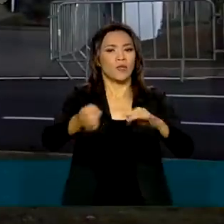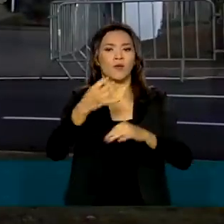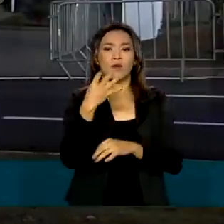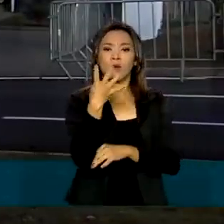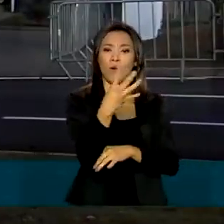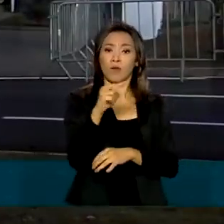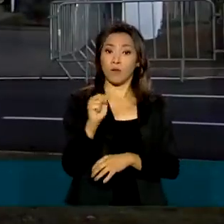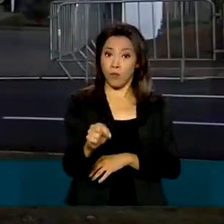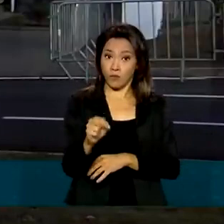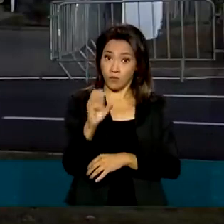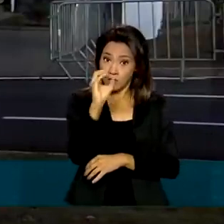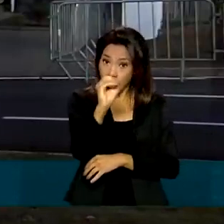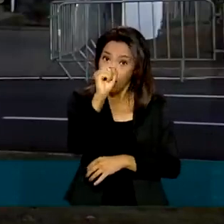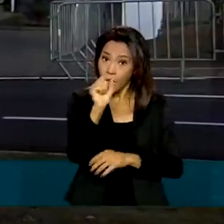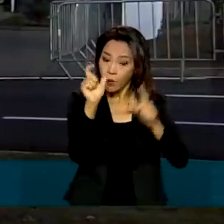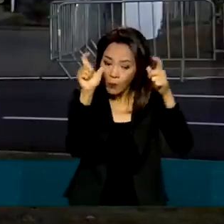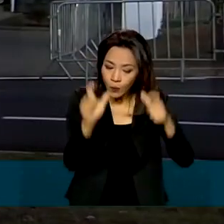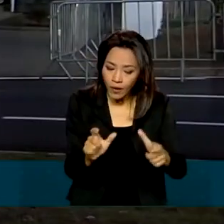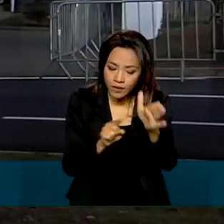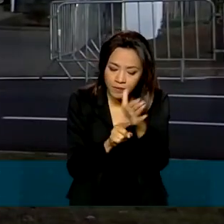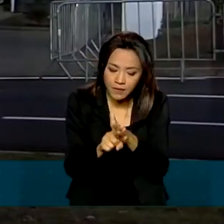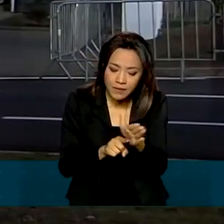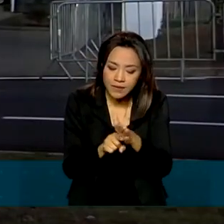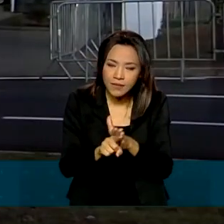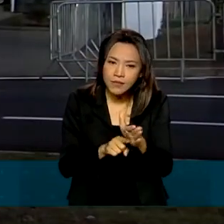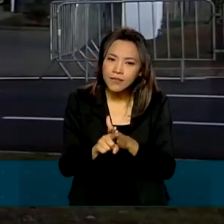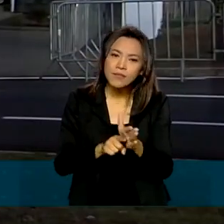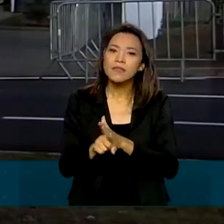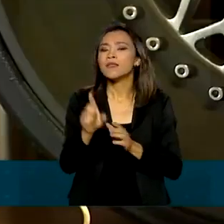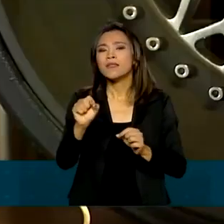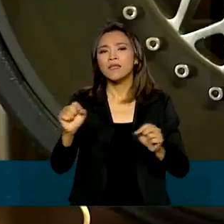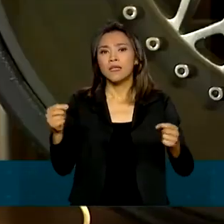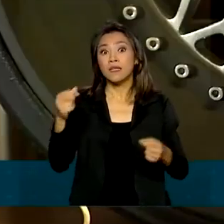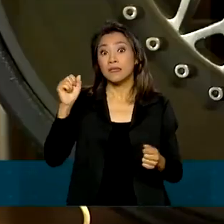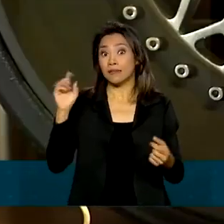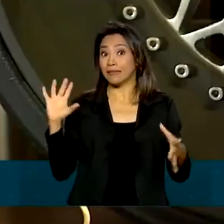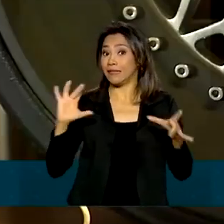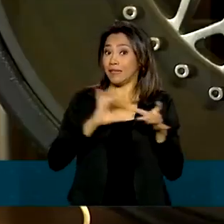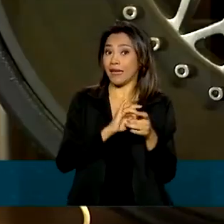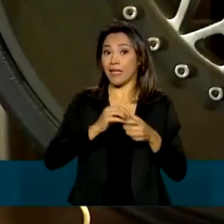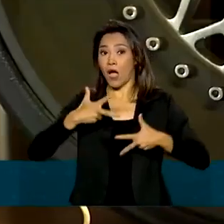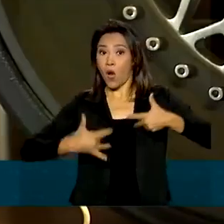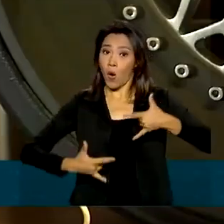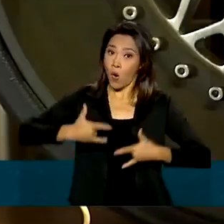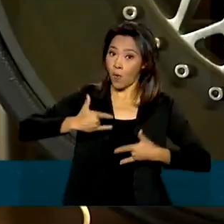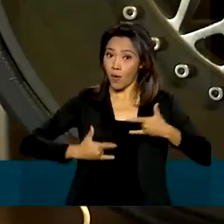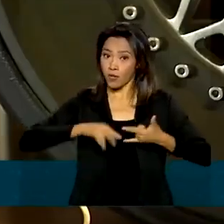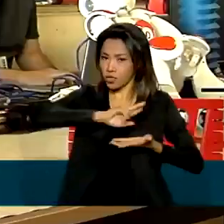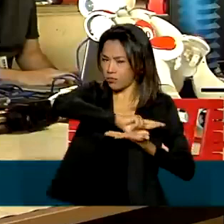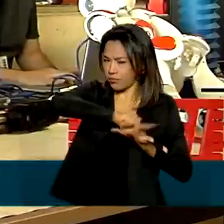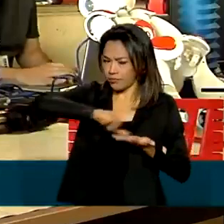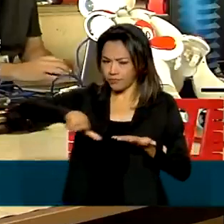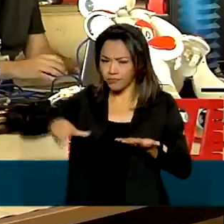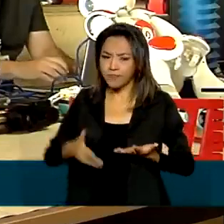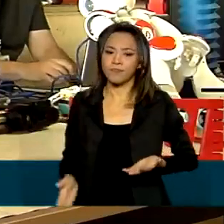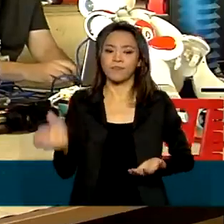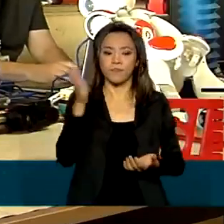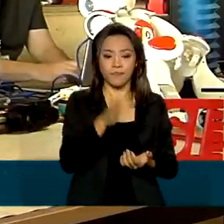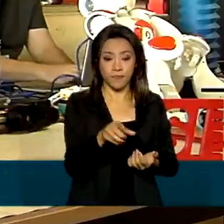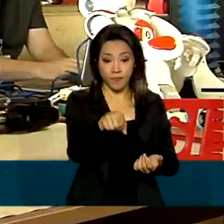grande laboratório voltado à internet das coisas e robótica. Dispenser automático de álcool em gel,